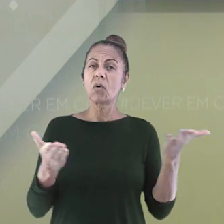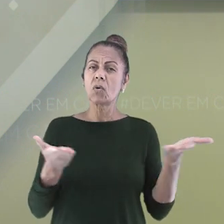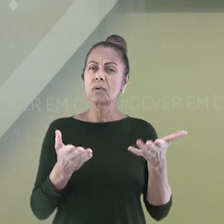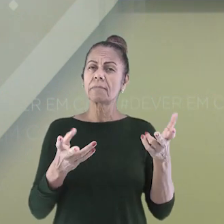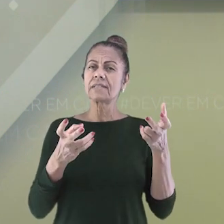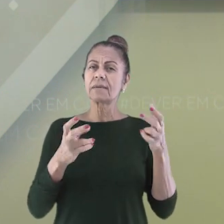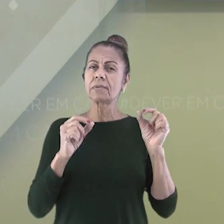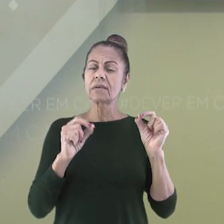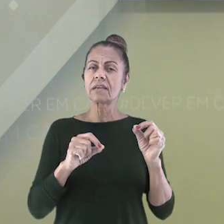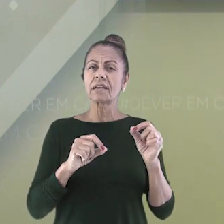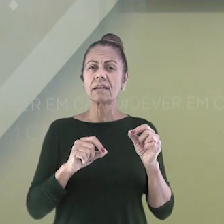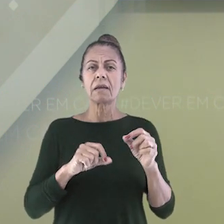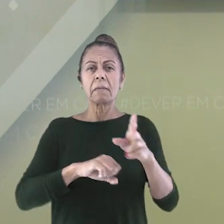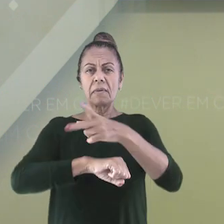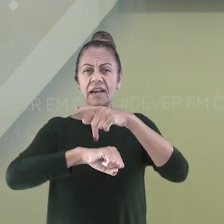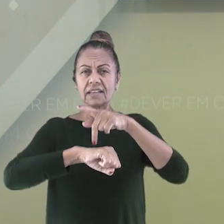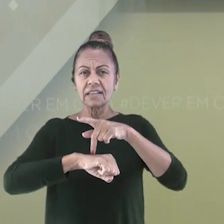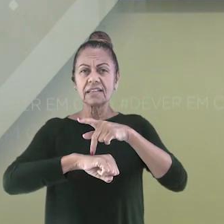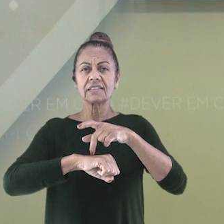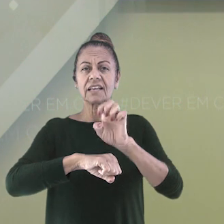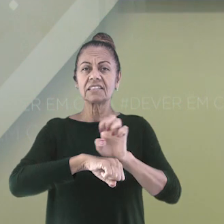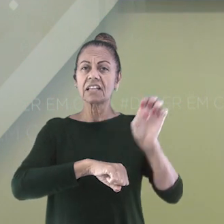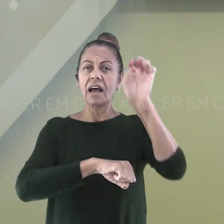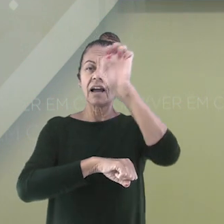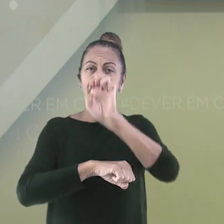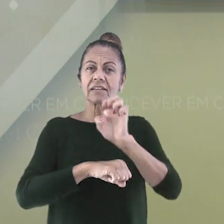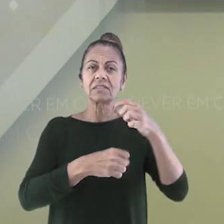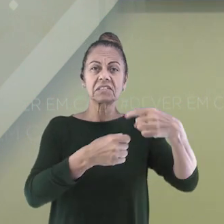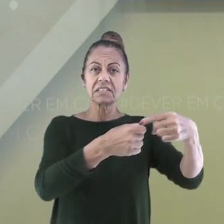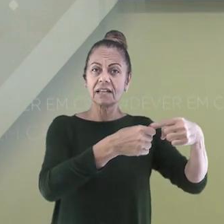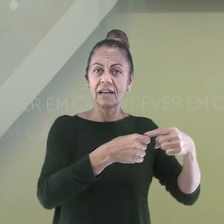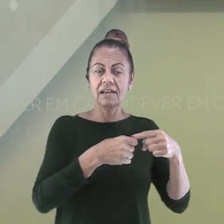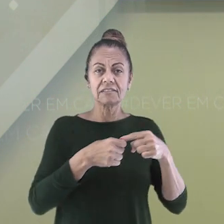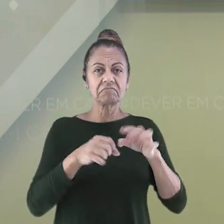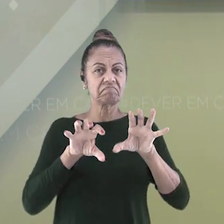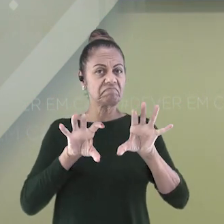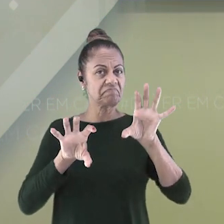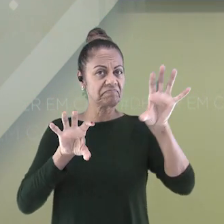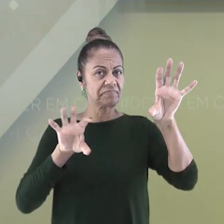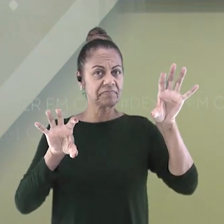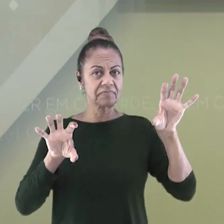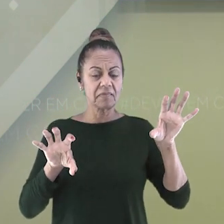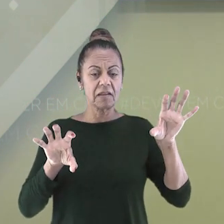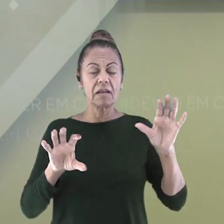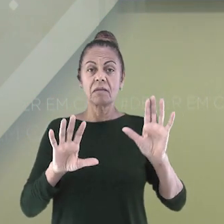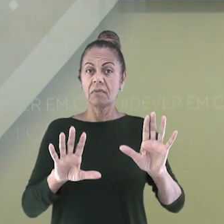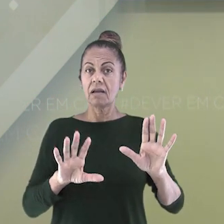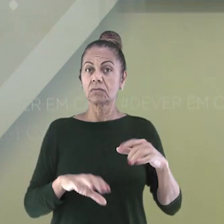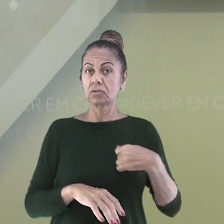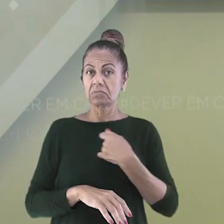Mas, nem sempre foi assim. Com a exploração de novas terras, principalmente por espanhóis e